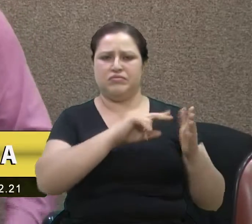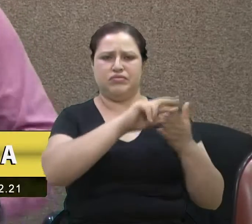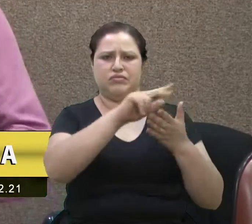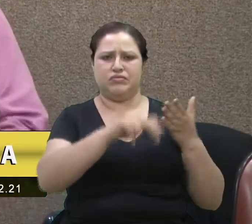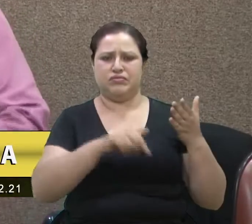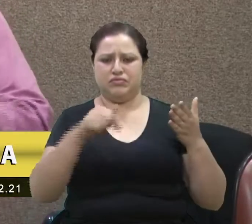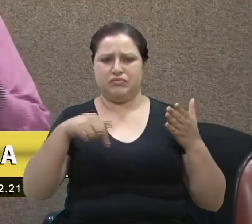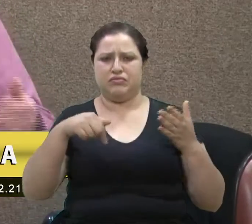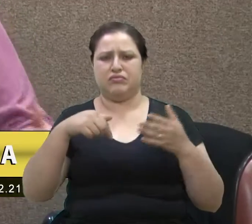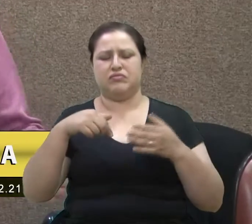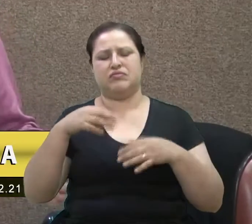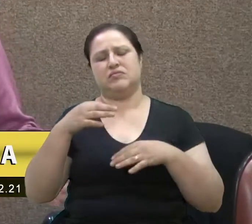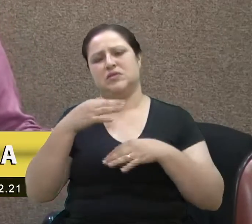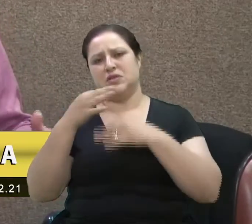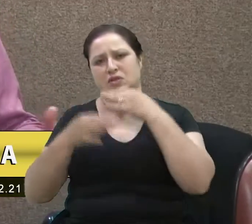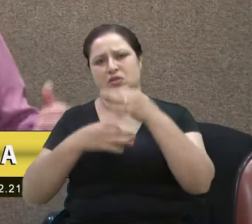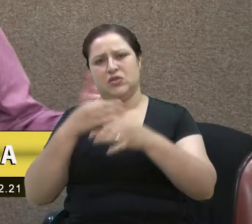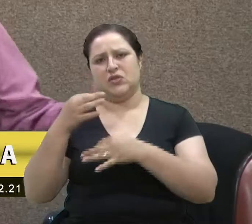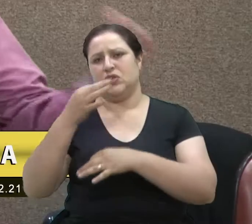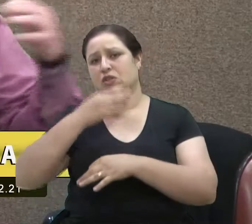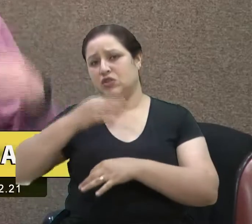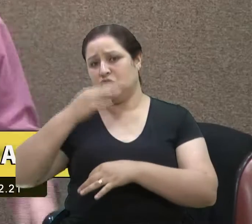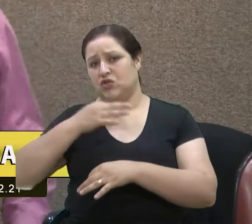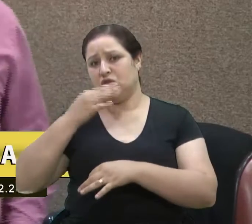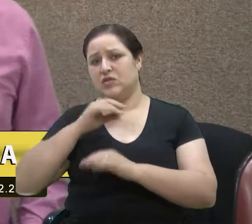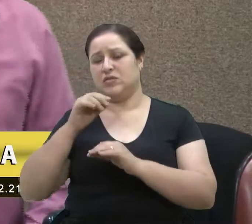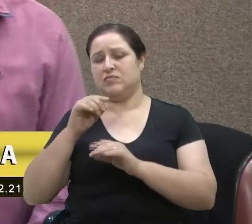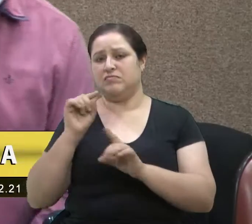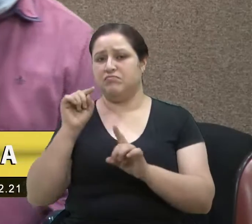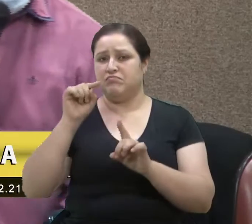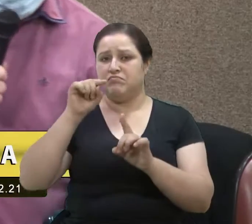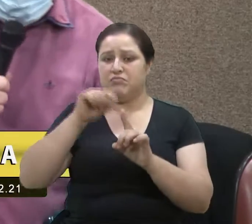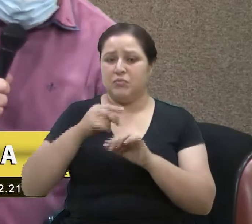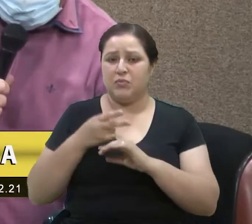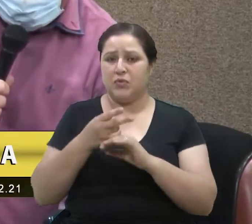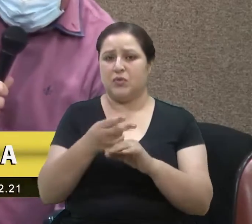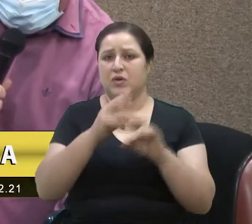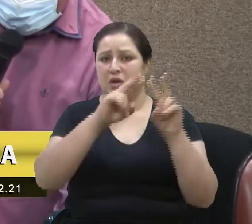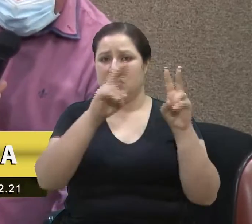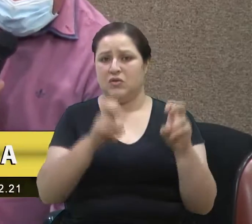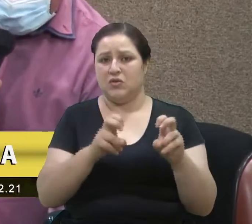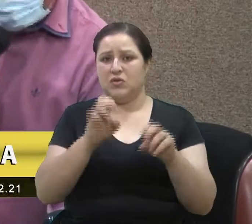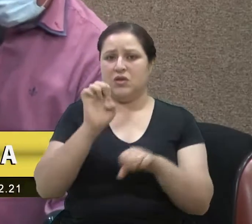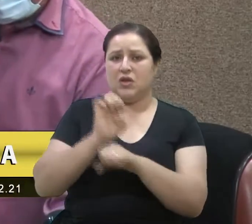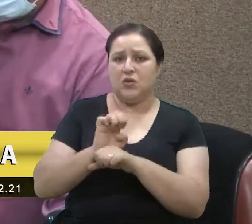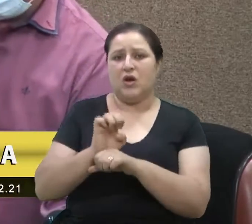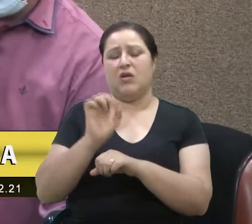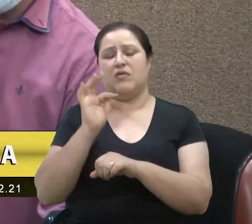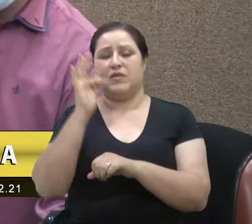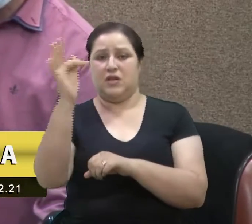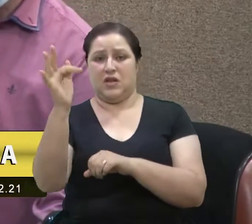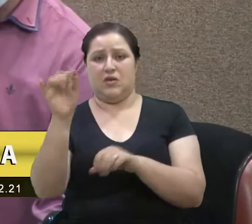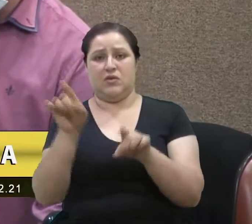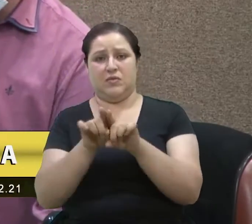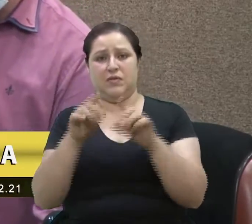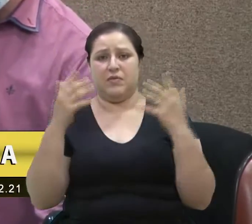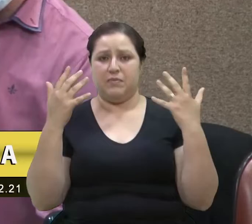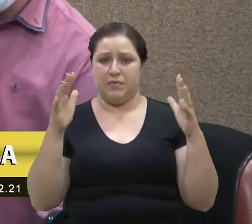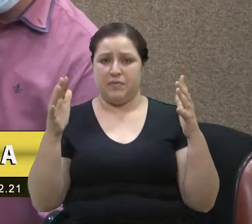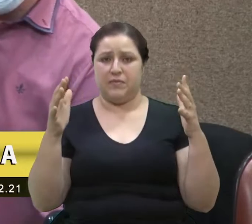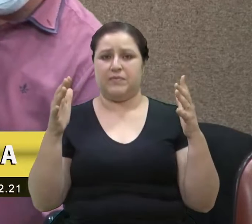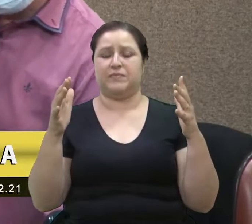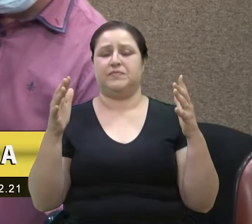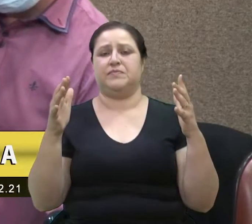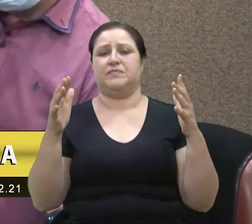Sul, muitos deles em busca de questões estaduais e federais, inclusive. Então, parabenizar Bortola,